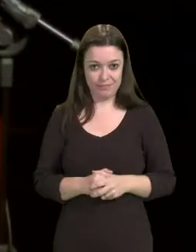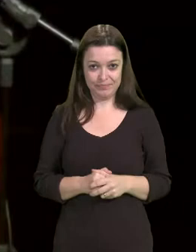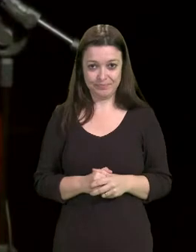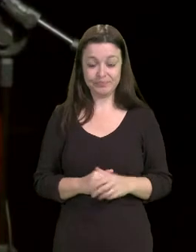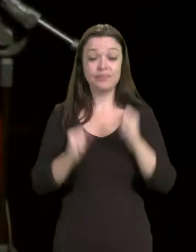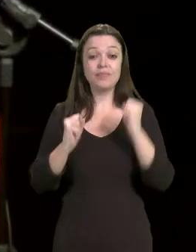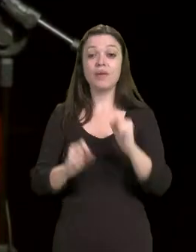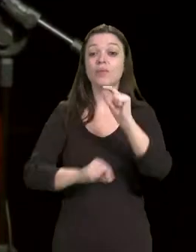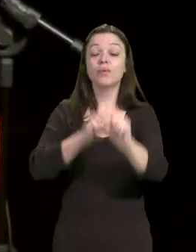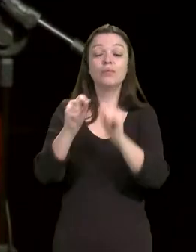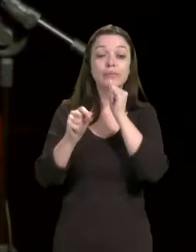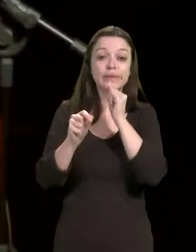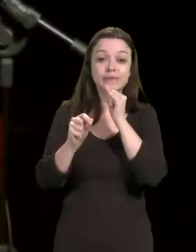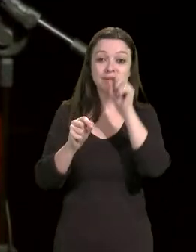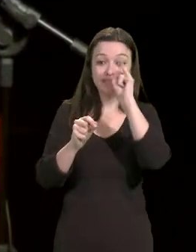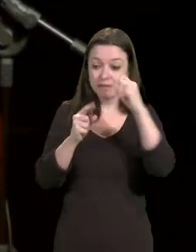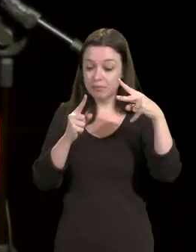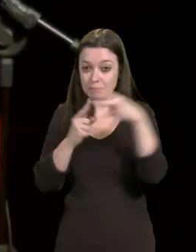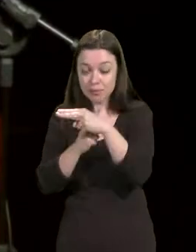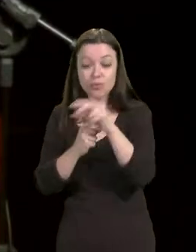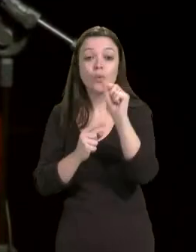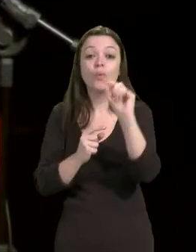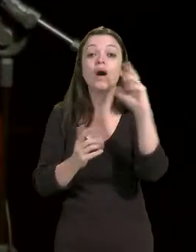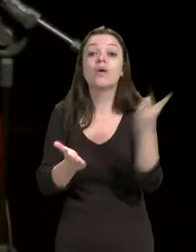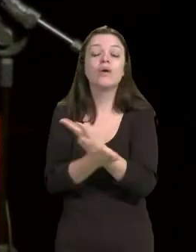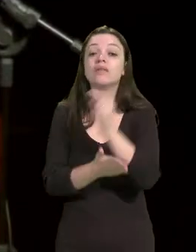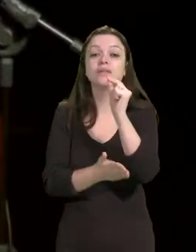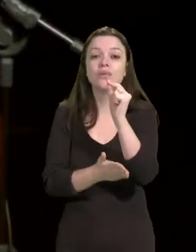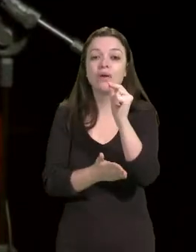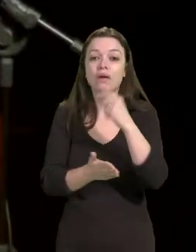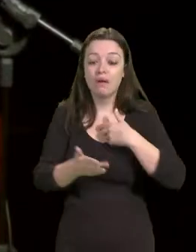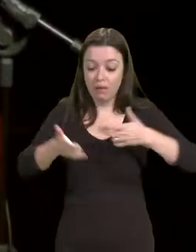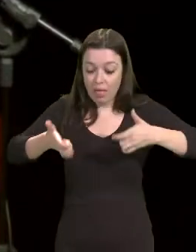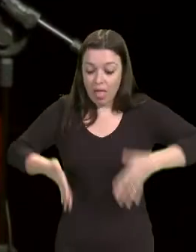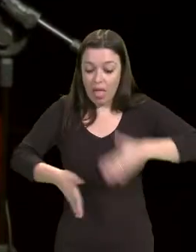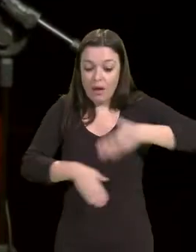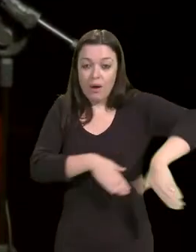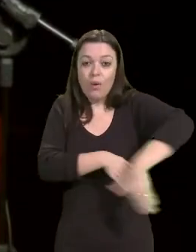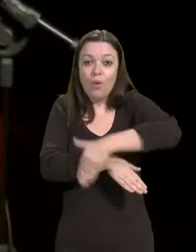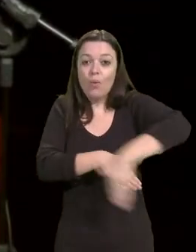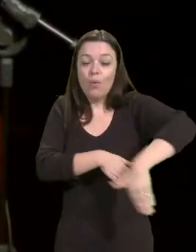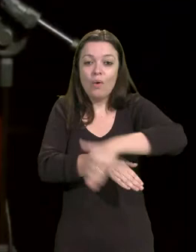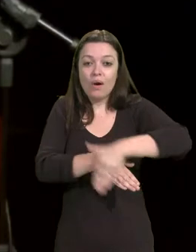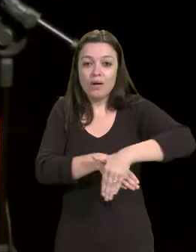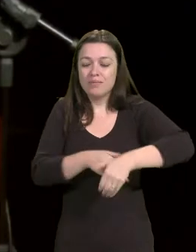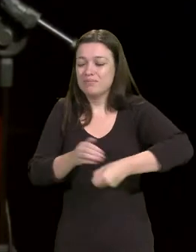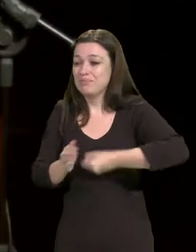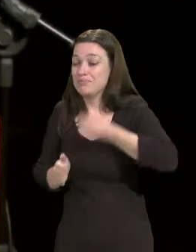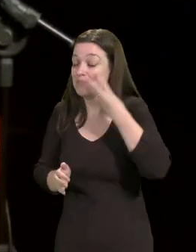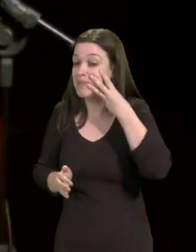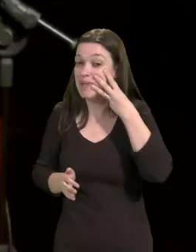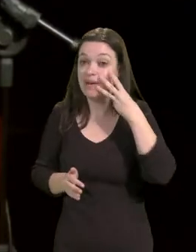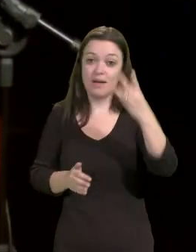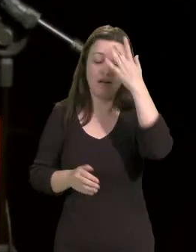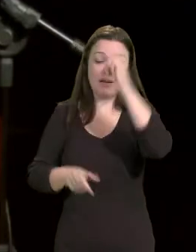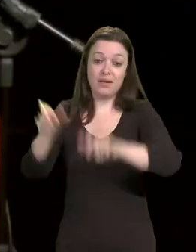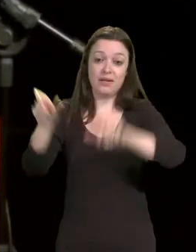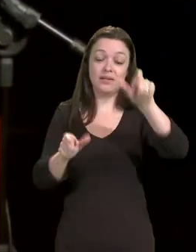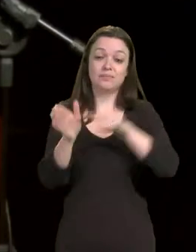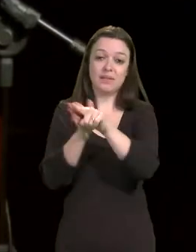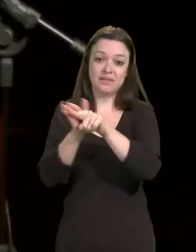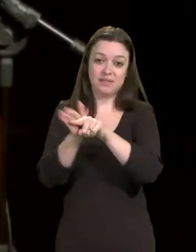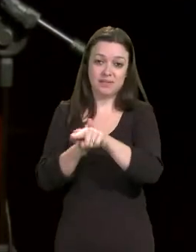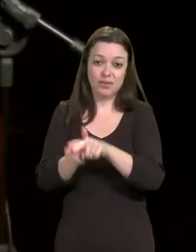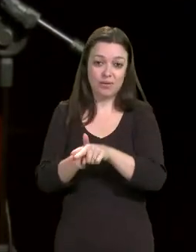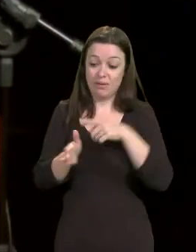deixar, desta forma, na rua e sem amparo, milhares de pesquisadores que chegaram até